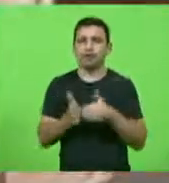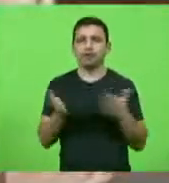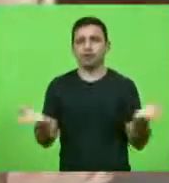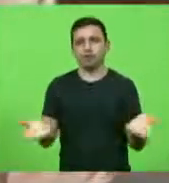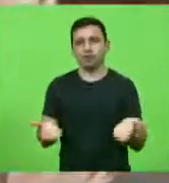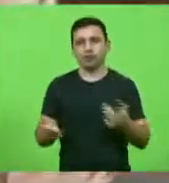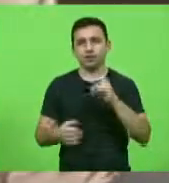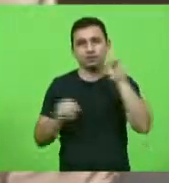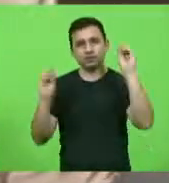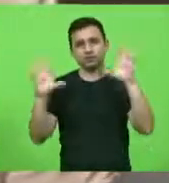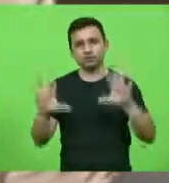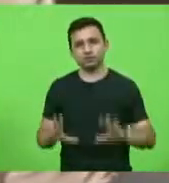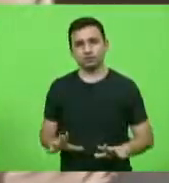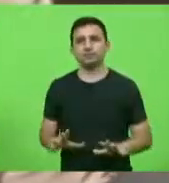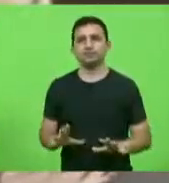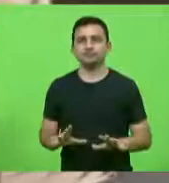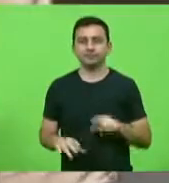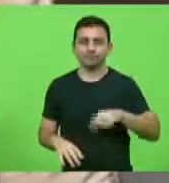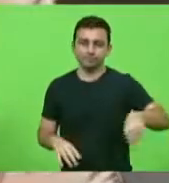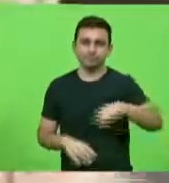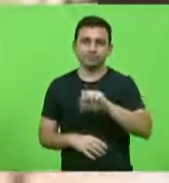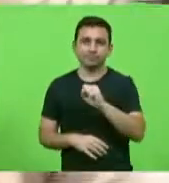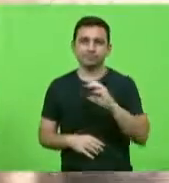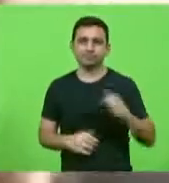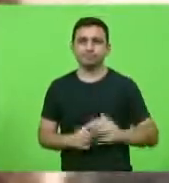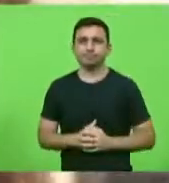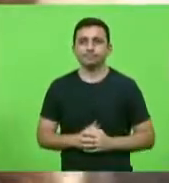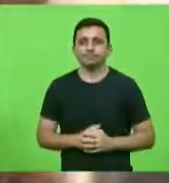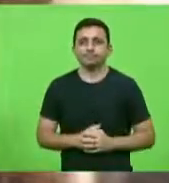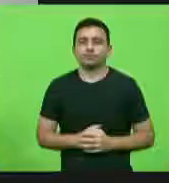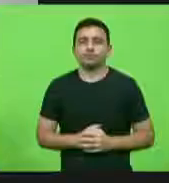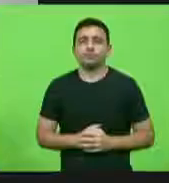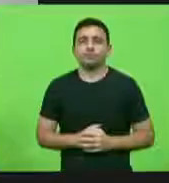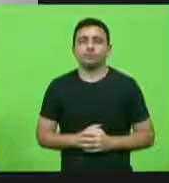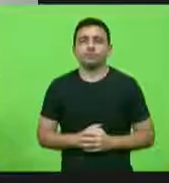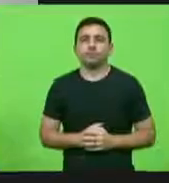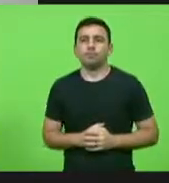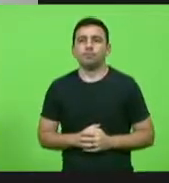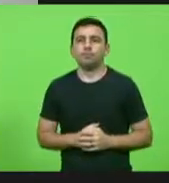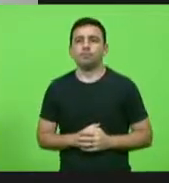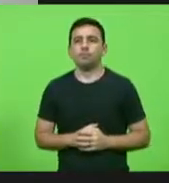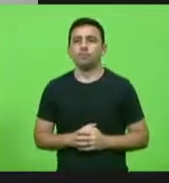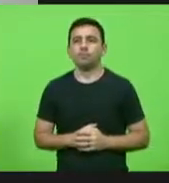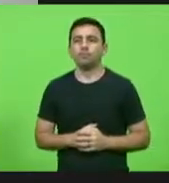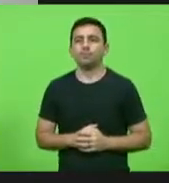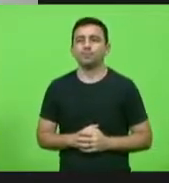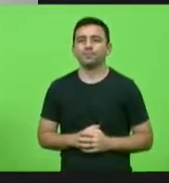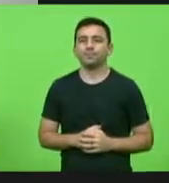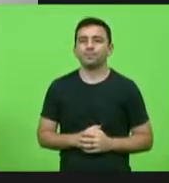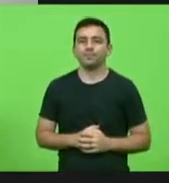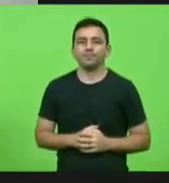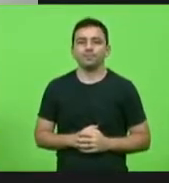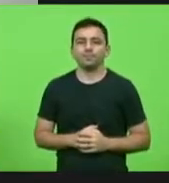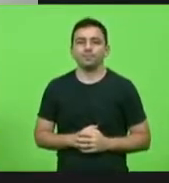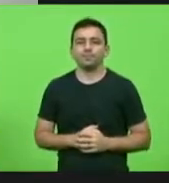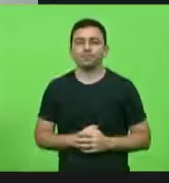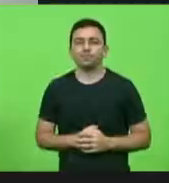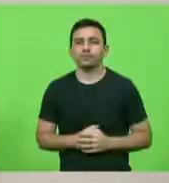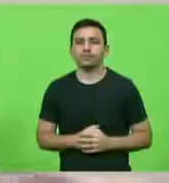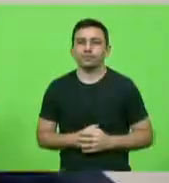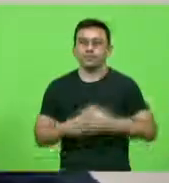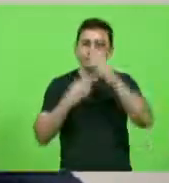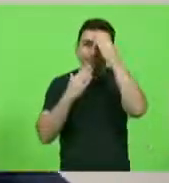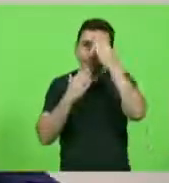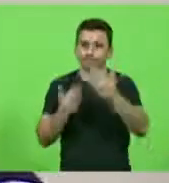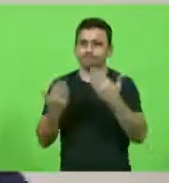abençoe o nosso Estado, a nossa Santa Catarina. Obrigado, deputada Borja. Obrigado, obrigado, deputado.